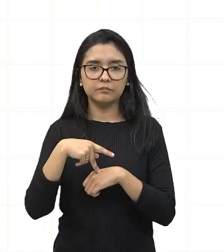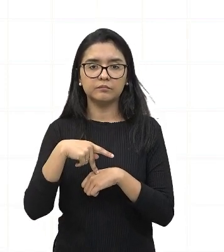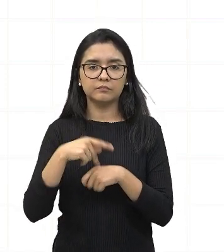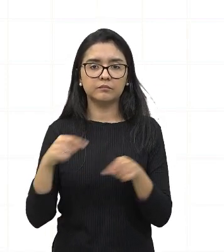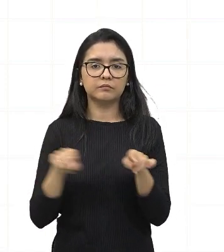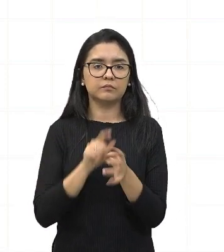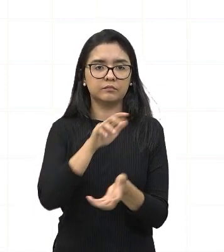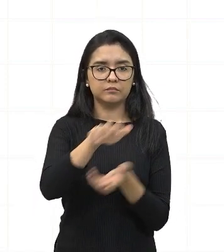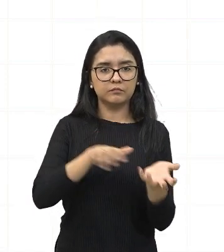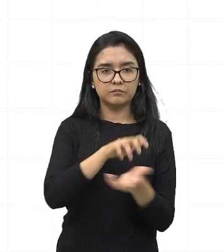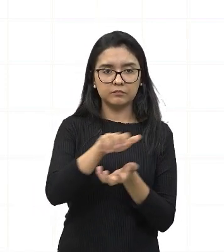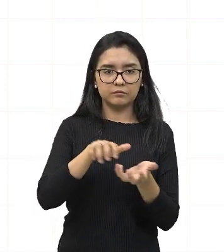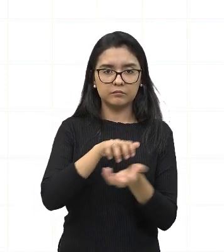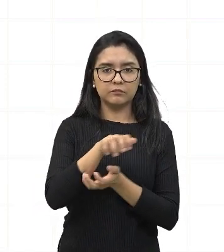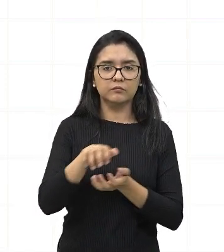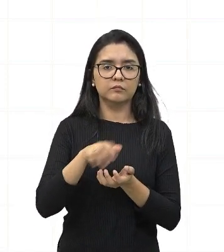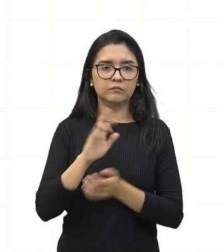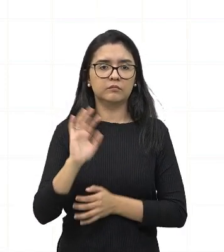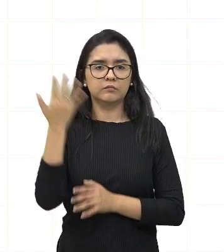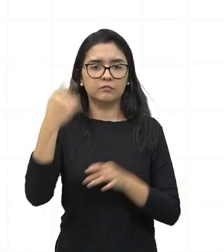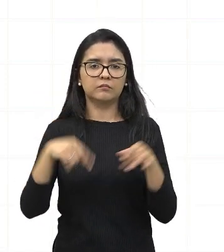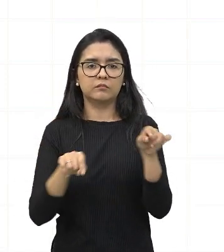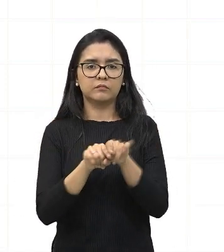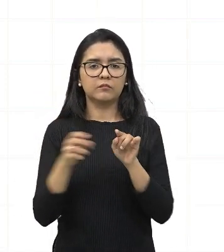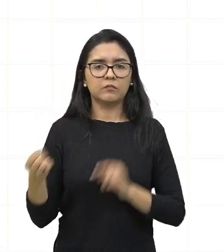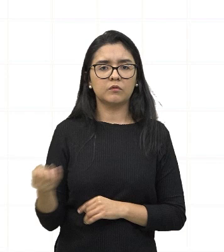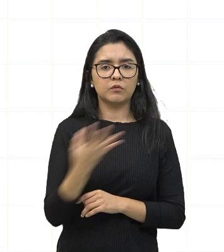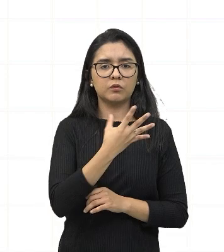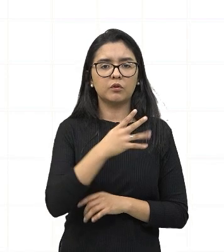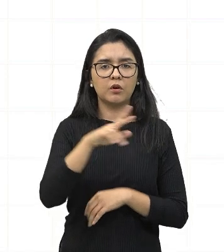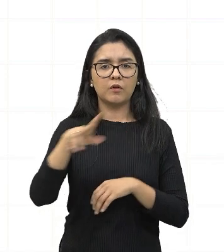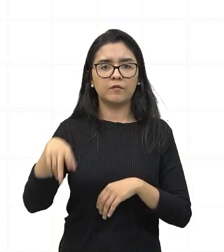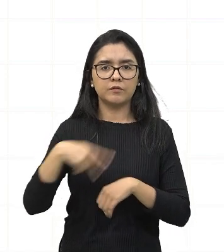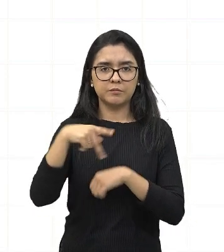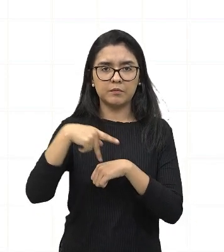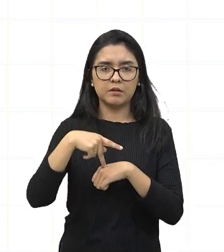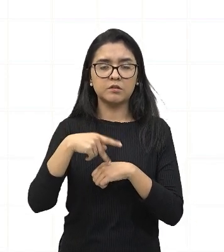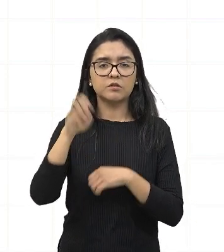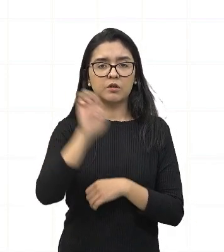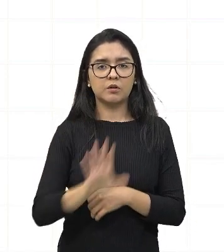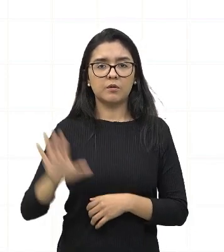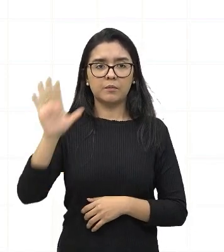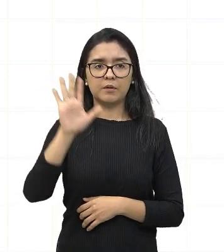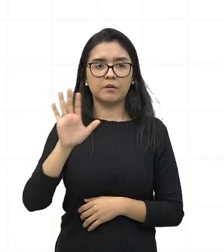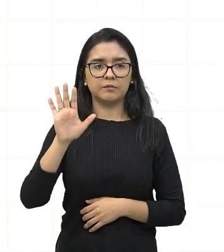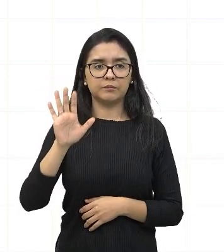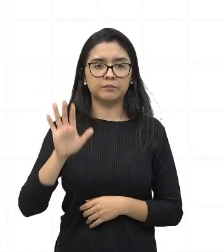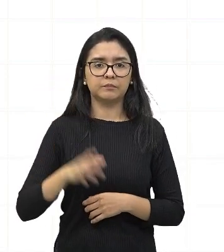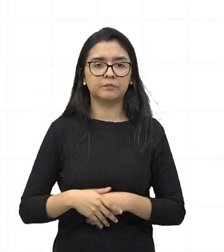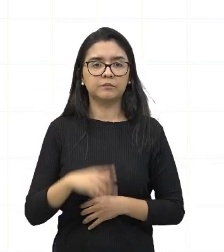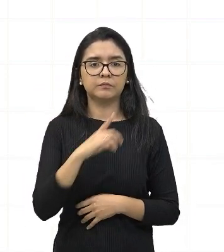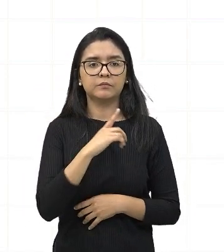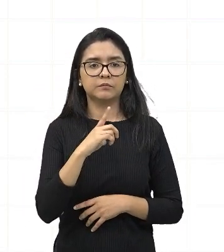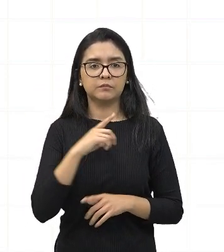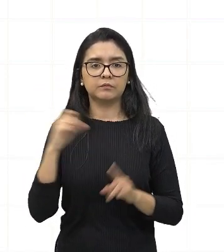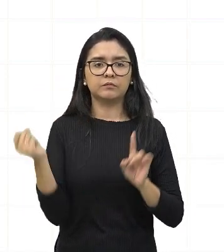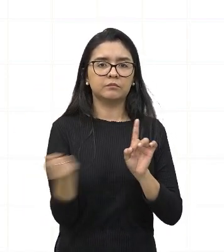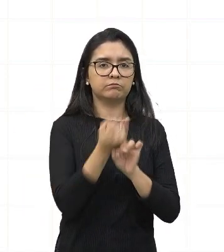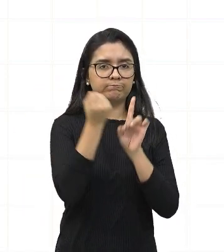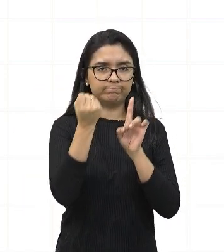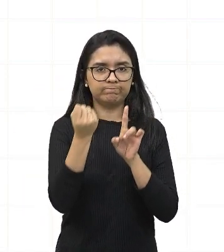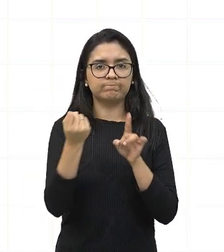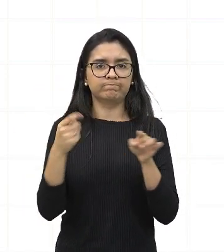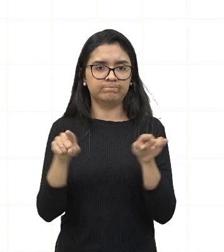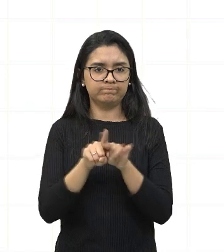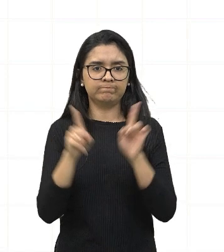as revoluções e as novas nações europeias tiveram impactos complexos